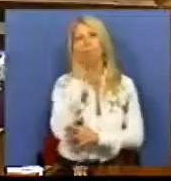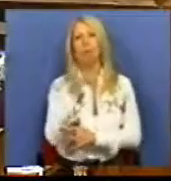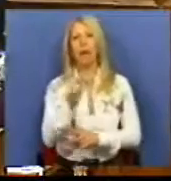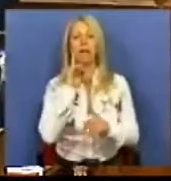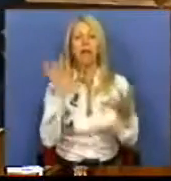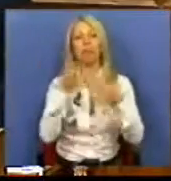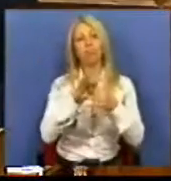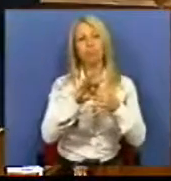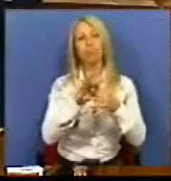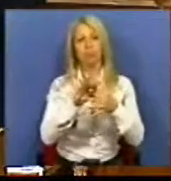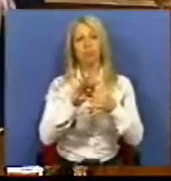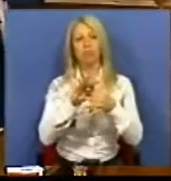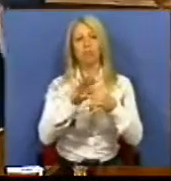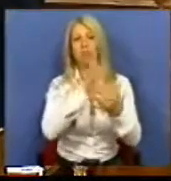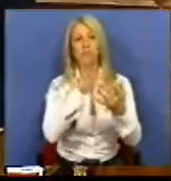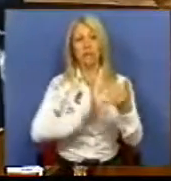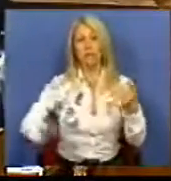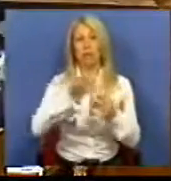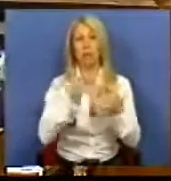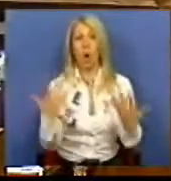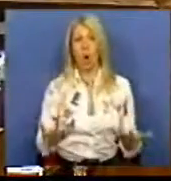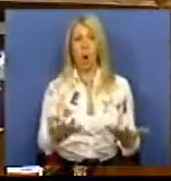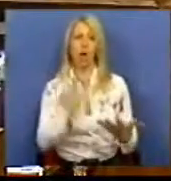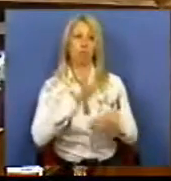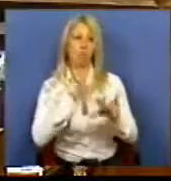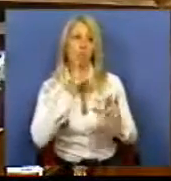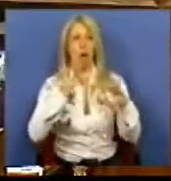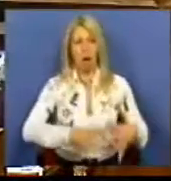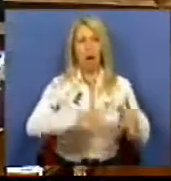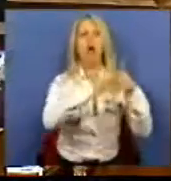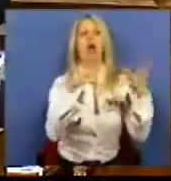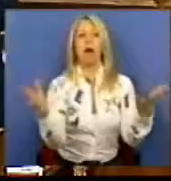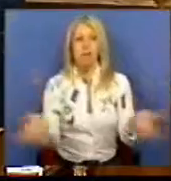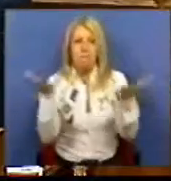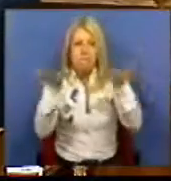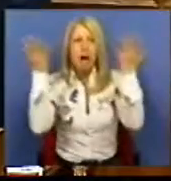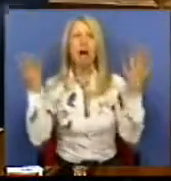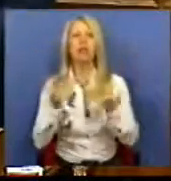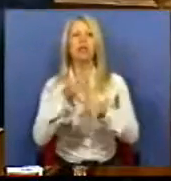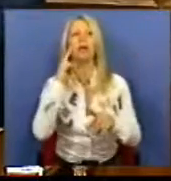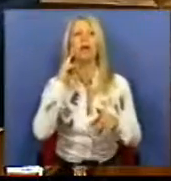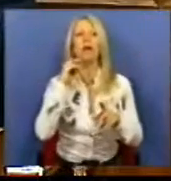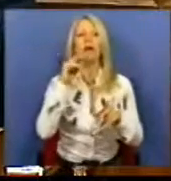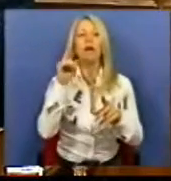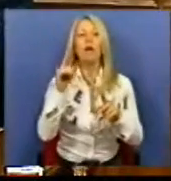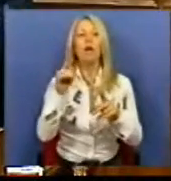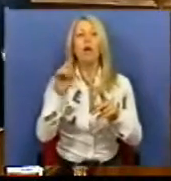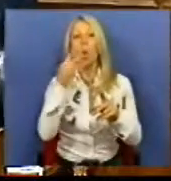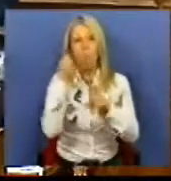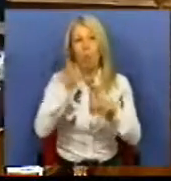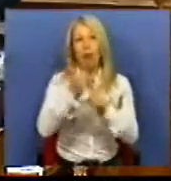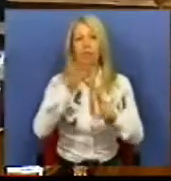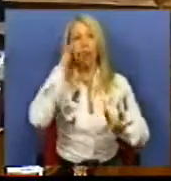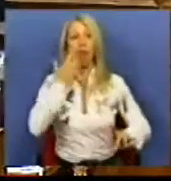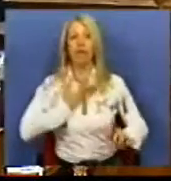garantir com este orçamento mais crescimento e mais emprego e, ao mesmo tempo, combate ao déficit, ou, dito de outra forma, como